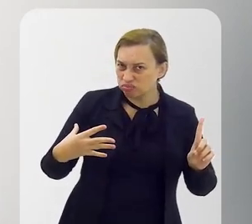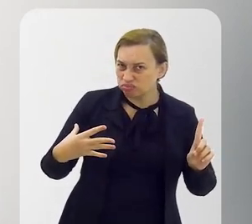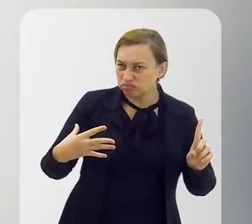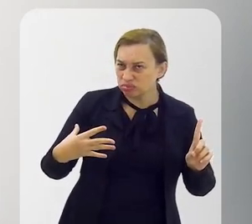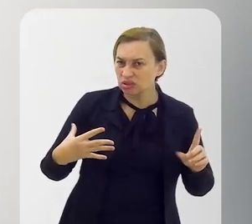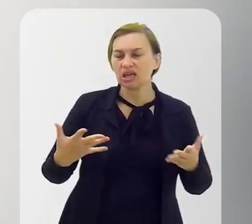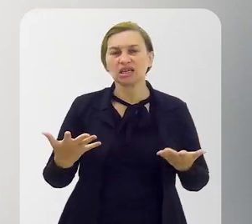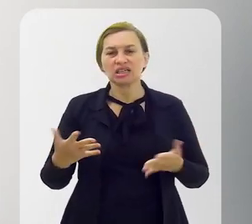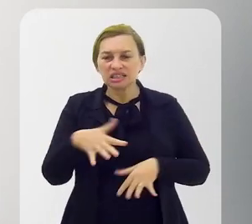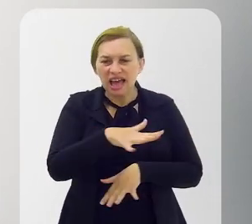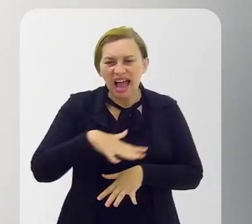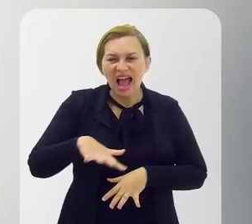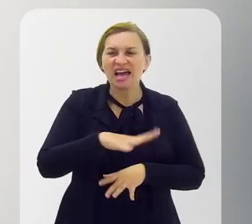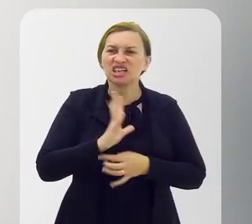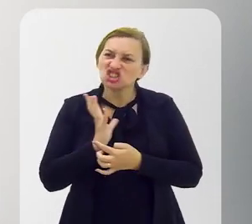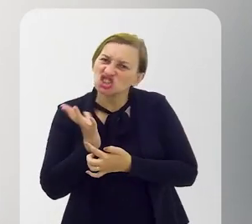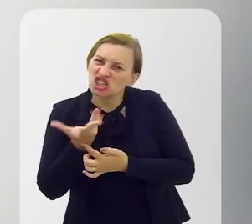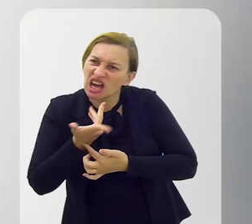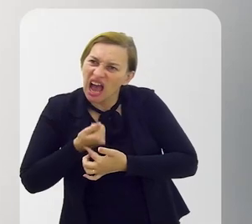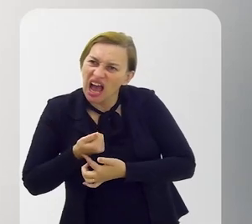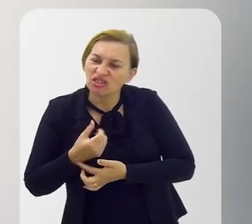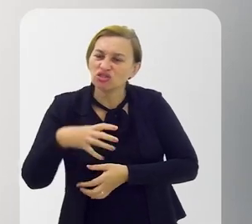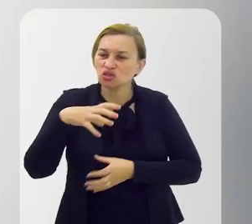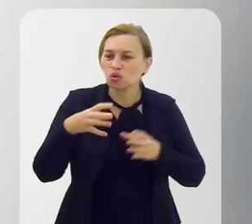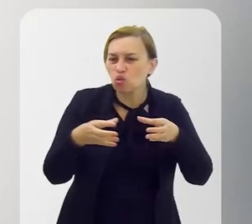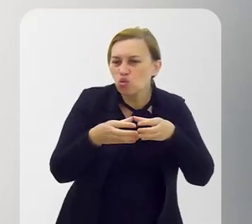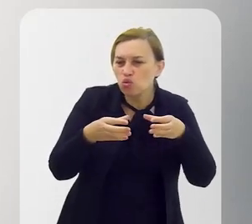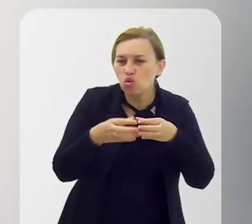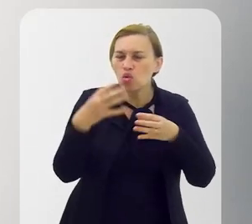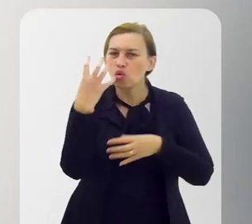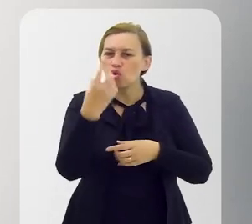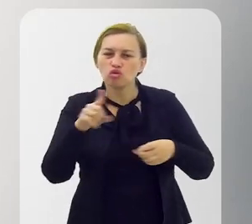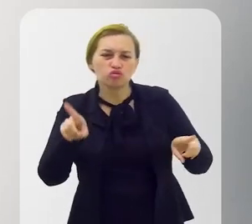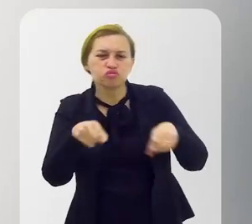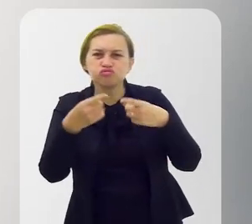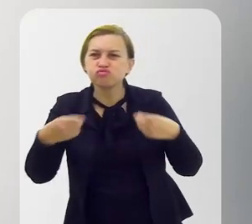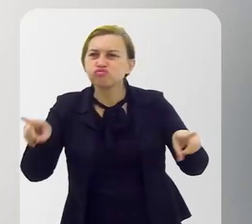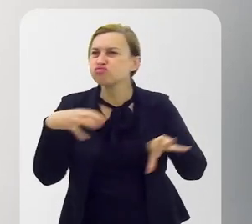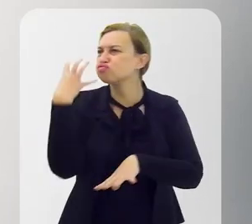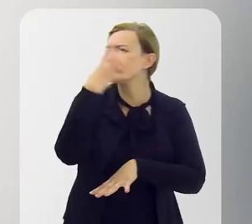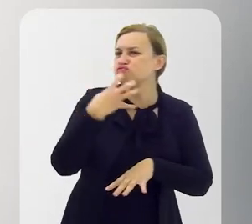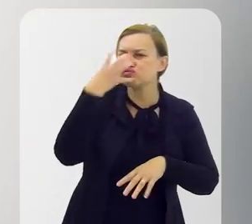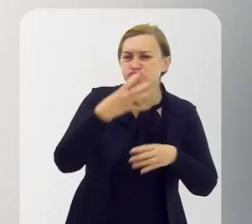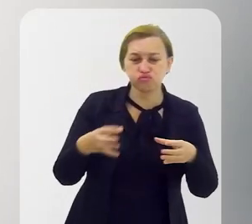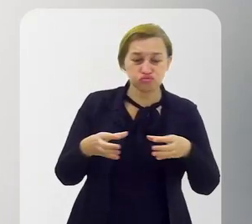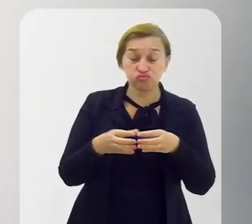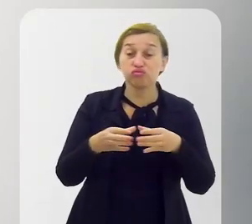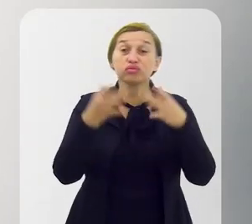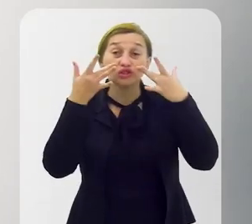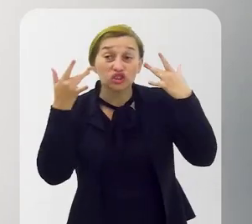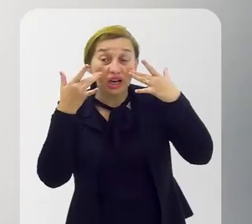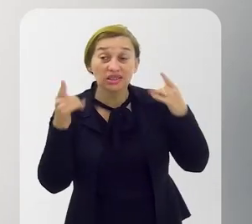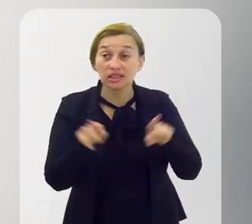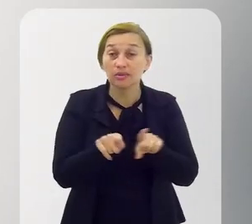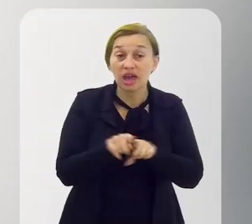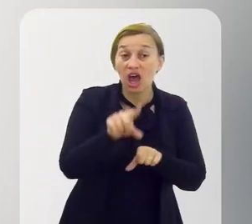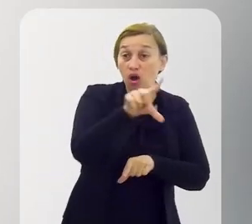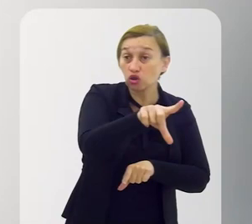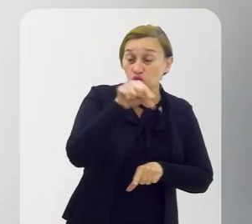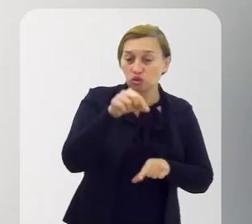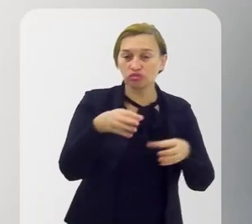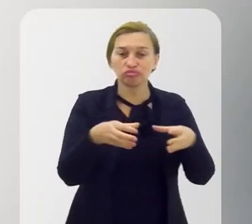grupos Na área de arte Tinha um coral Tinha umas coisas assim Tinha um grupo de teatro E aí eu